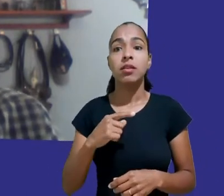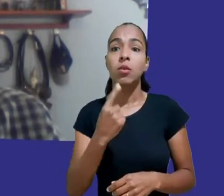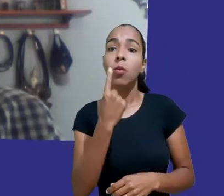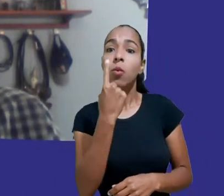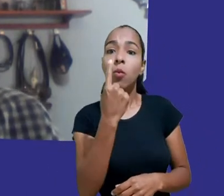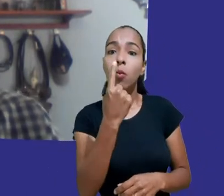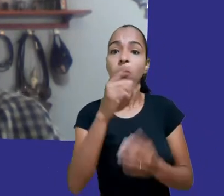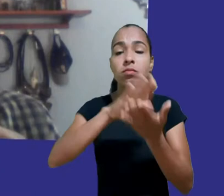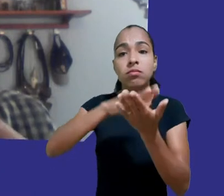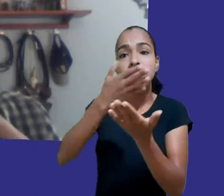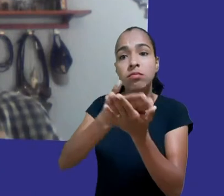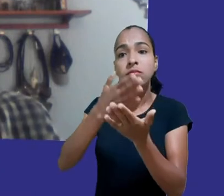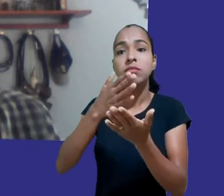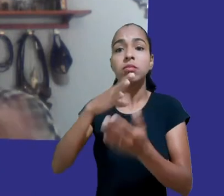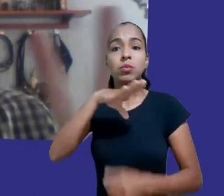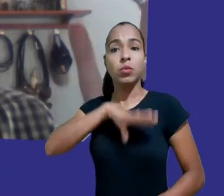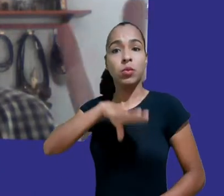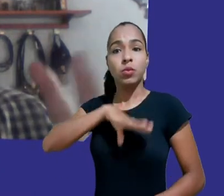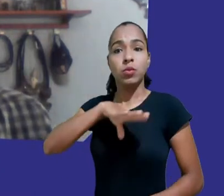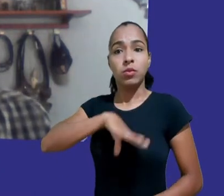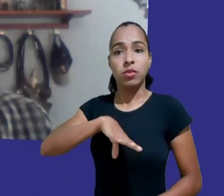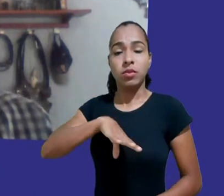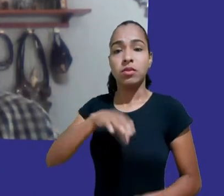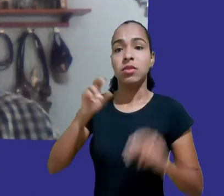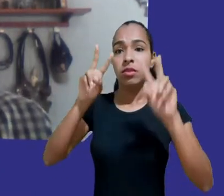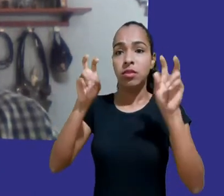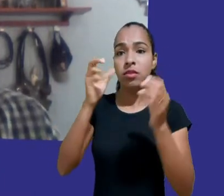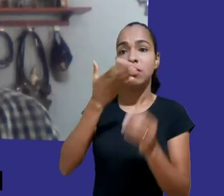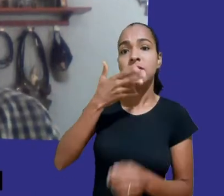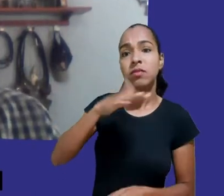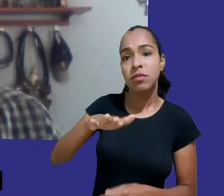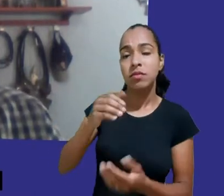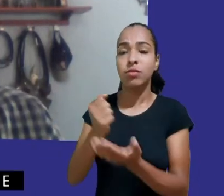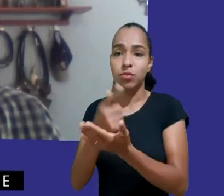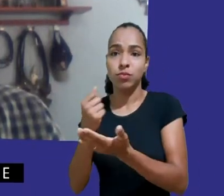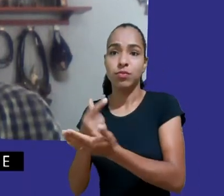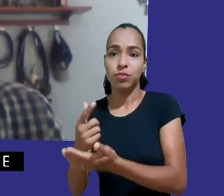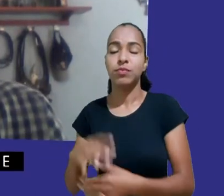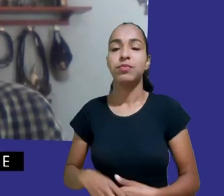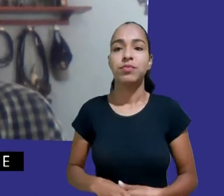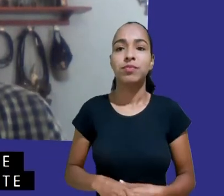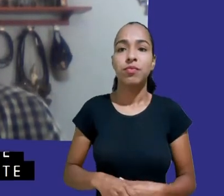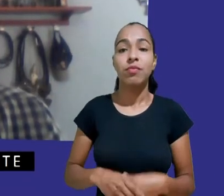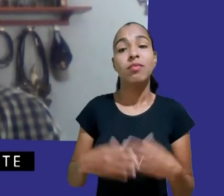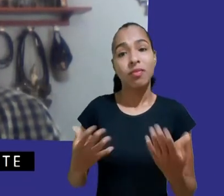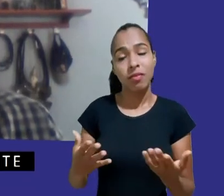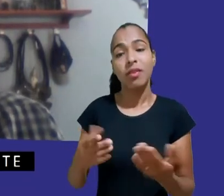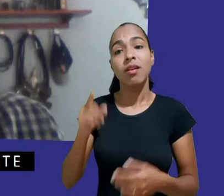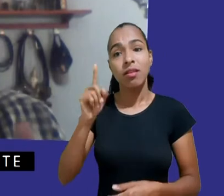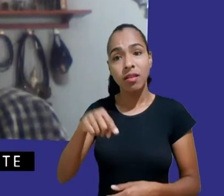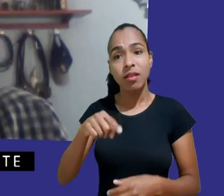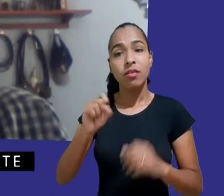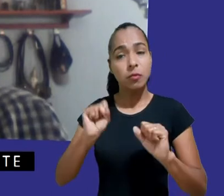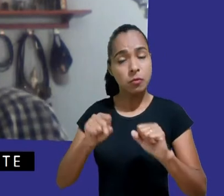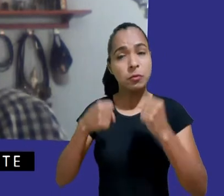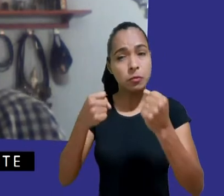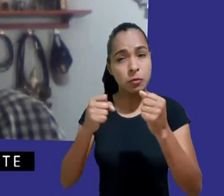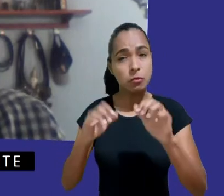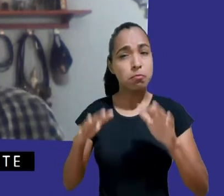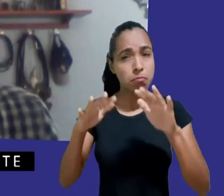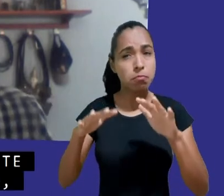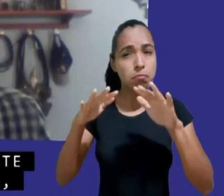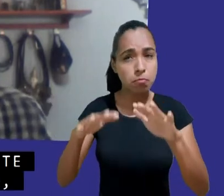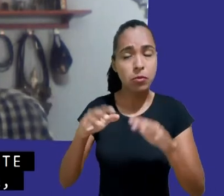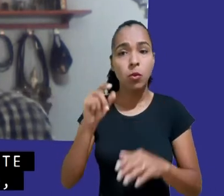pelo Criança e Consumo. De maneira extremamente ácida e irônica, essa campanha apresenta anúncios fictícios e nos provoca a